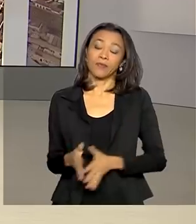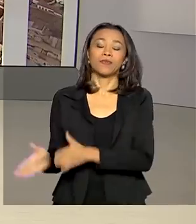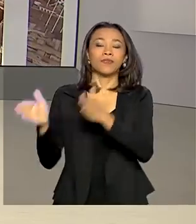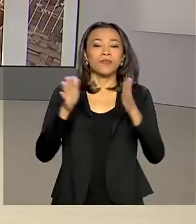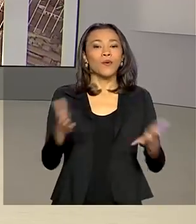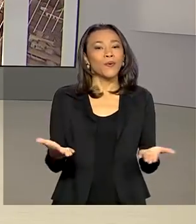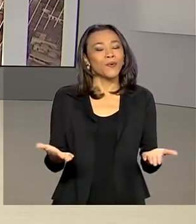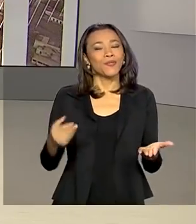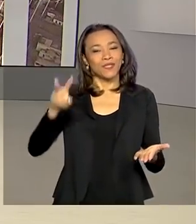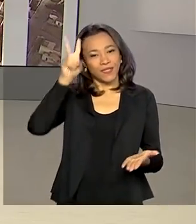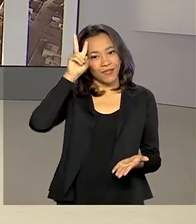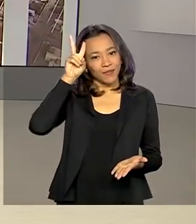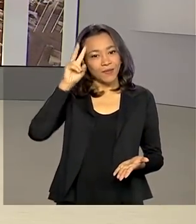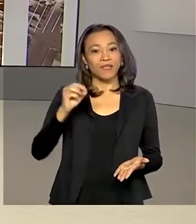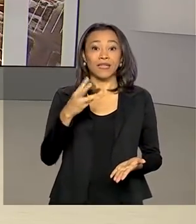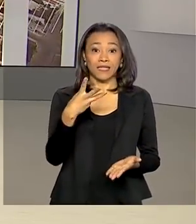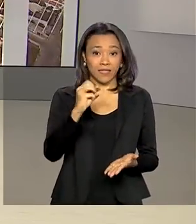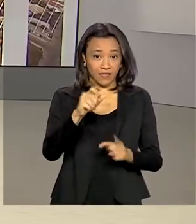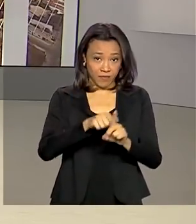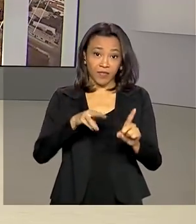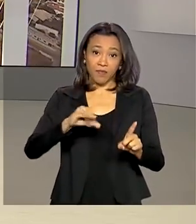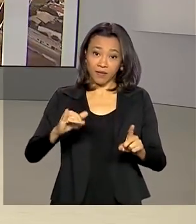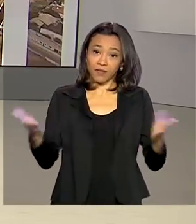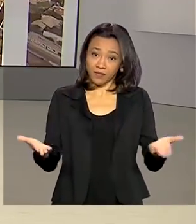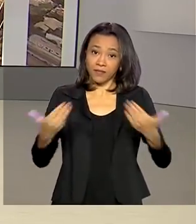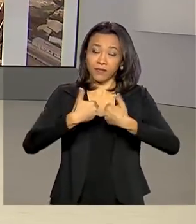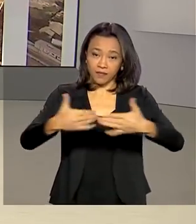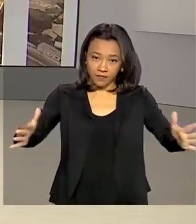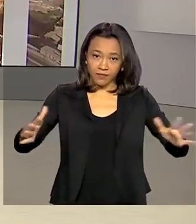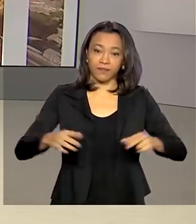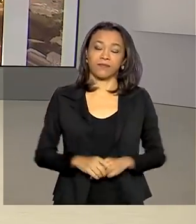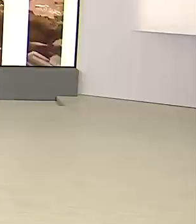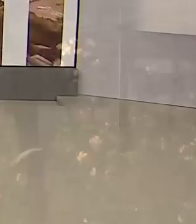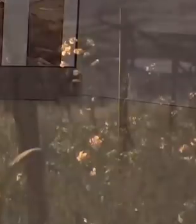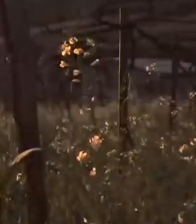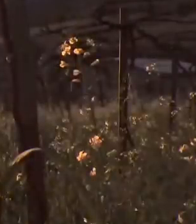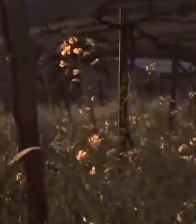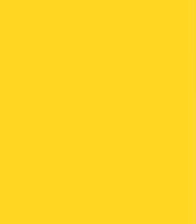é segunda-feira, 30 de março. O Brasil em Dia começa agora.